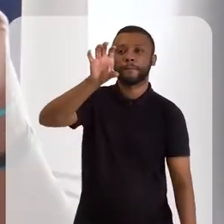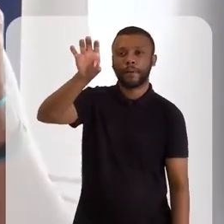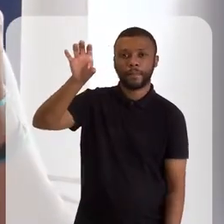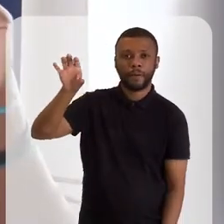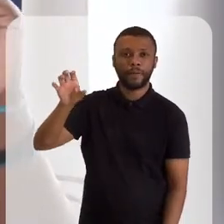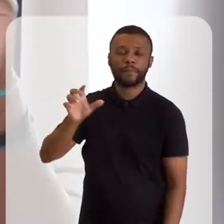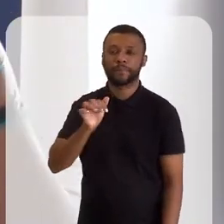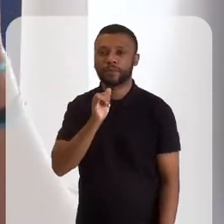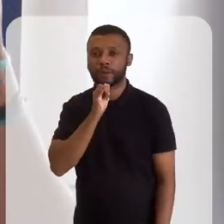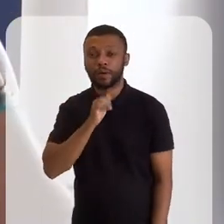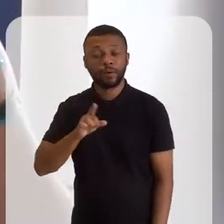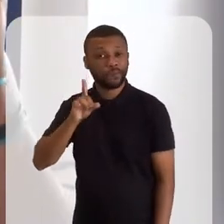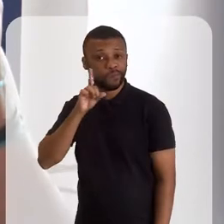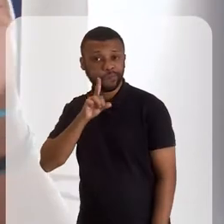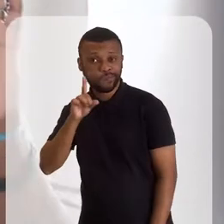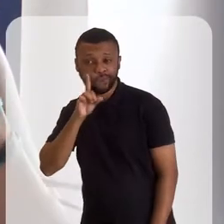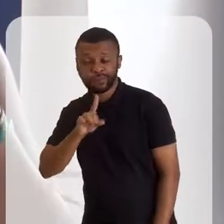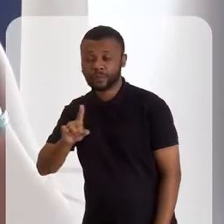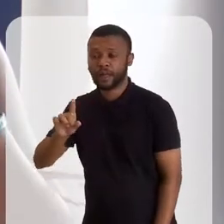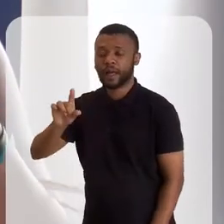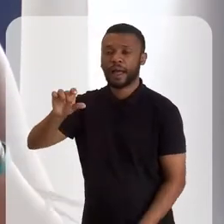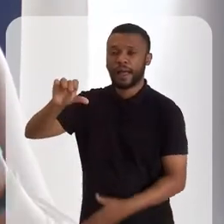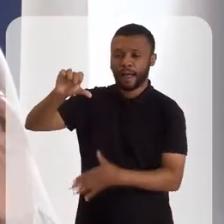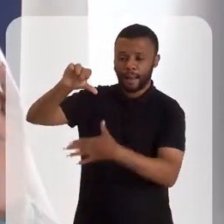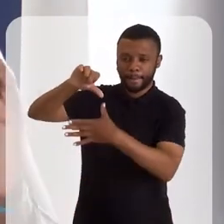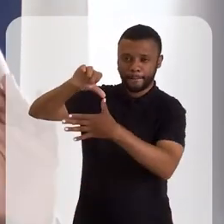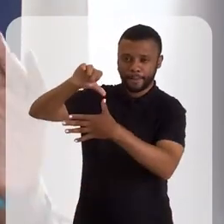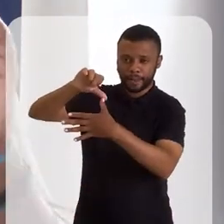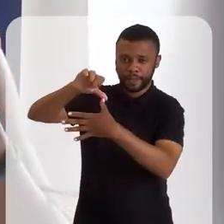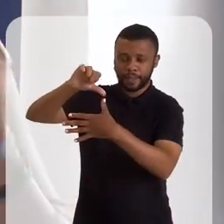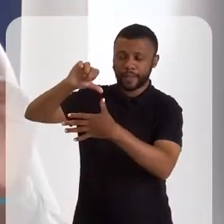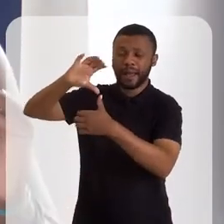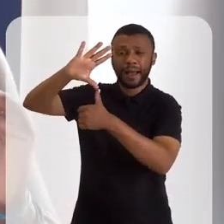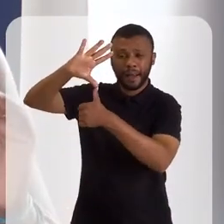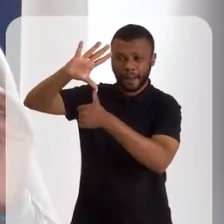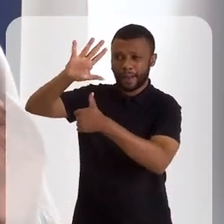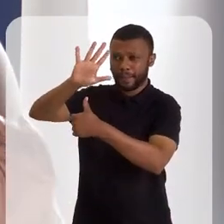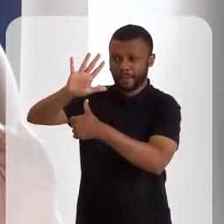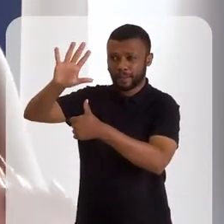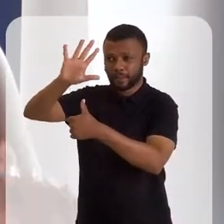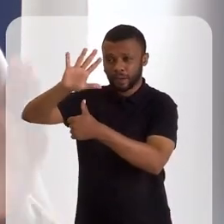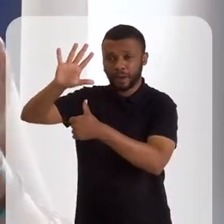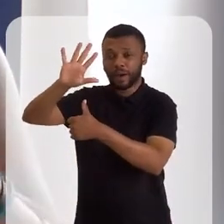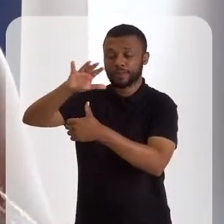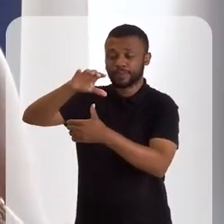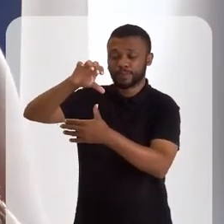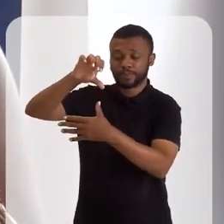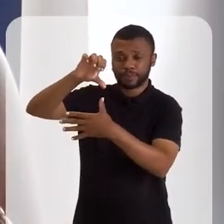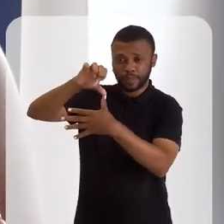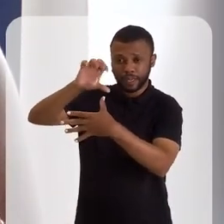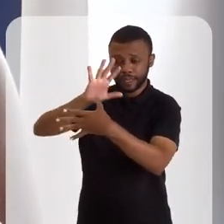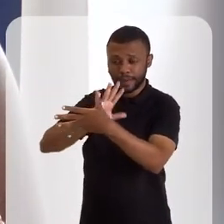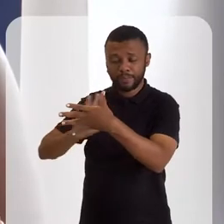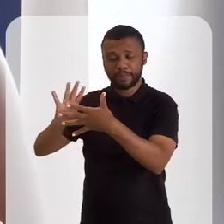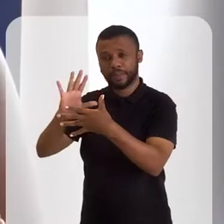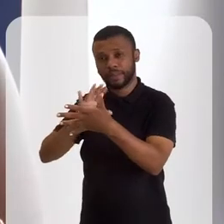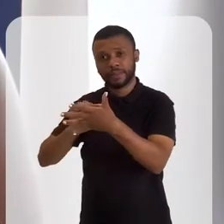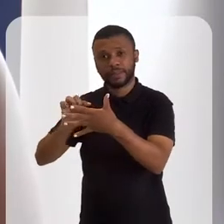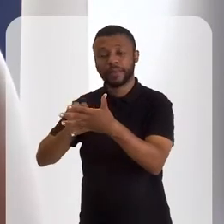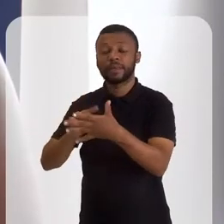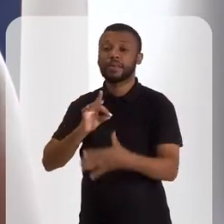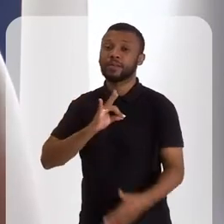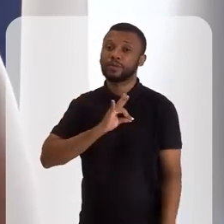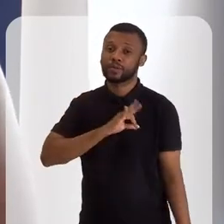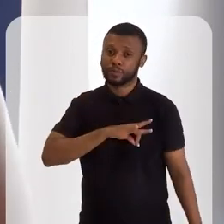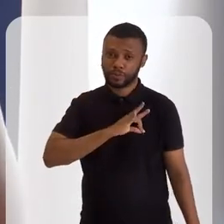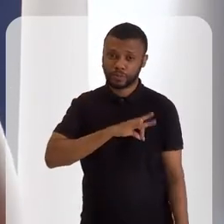o continente da América do Norte, no Panamá, para a América Central. No Chile, em 2016, tive a